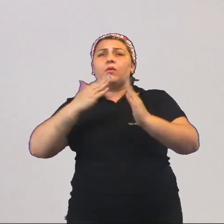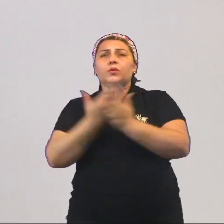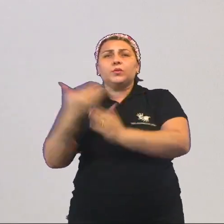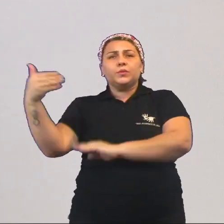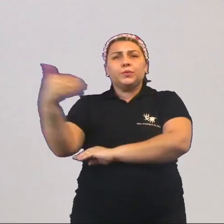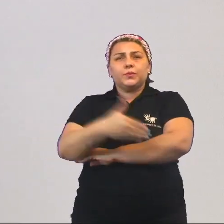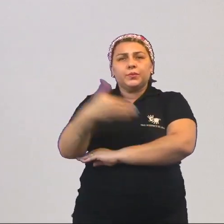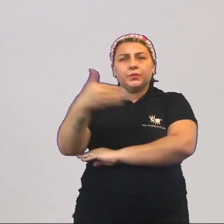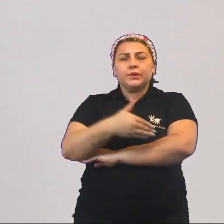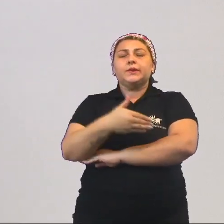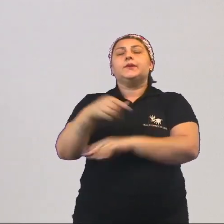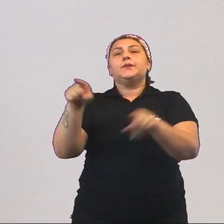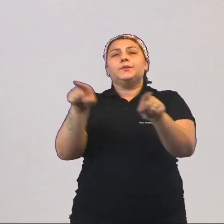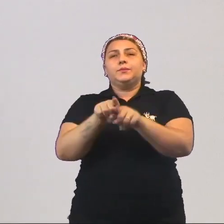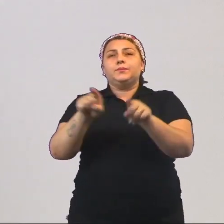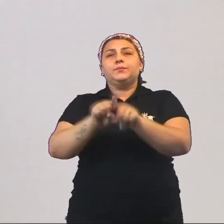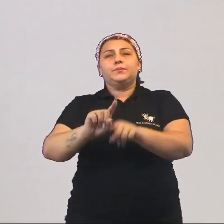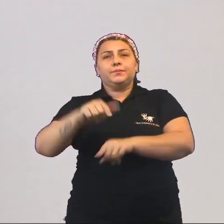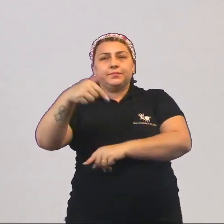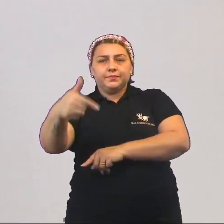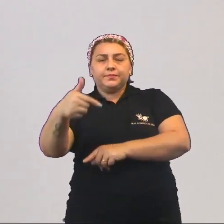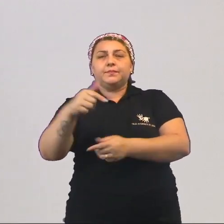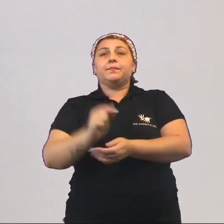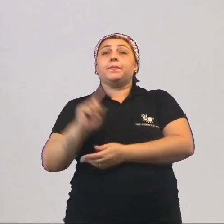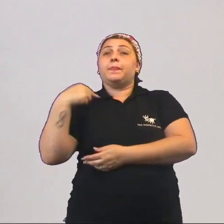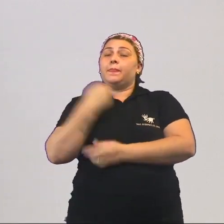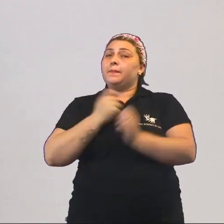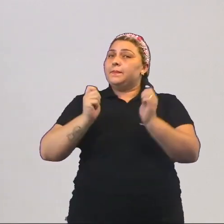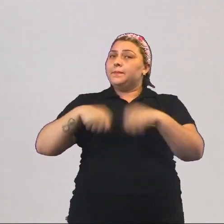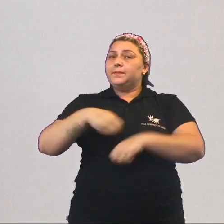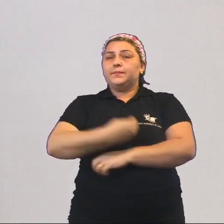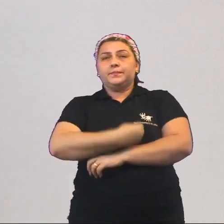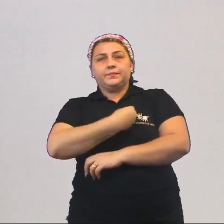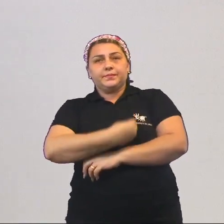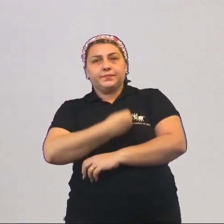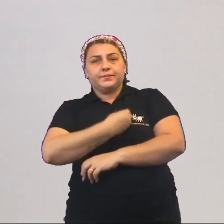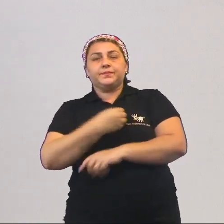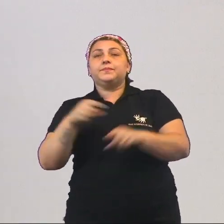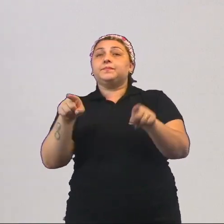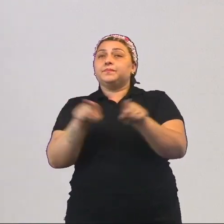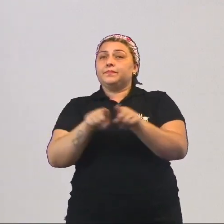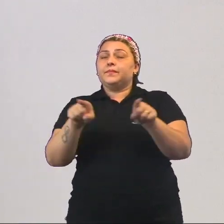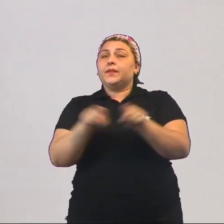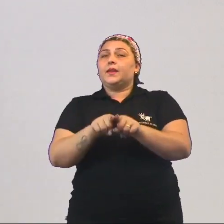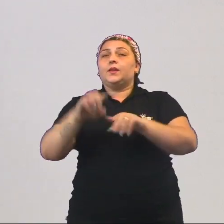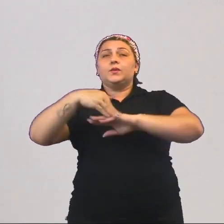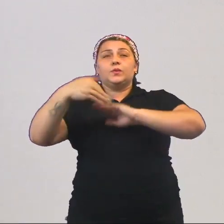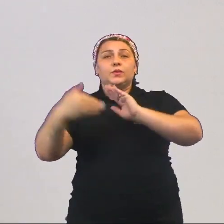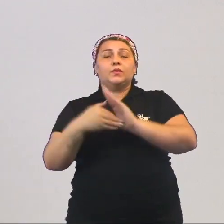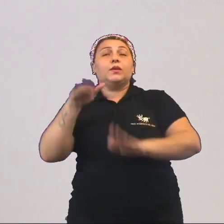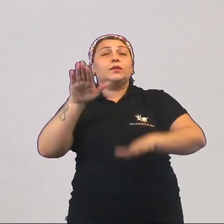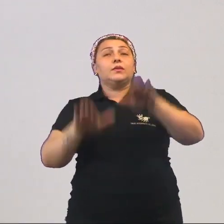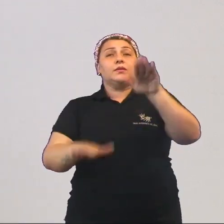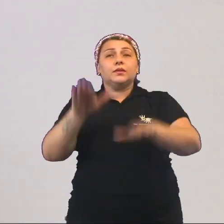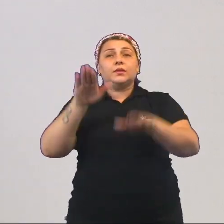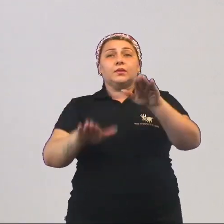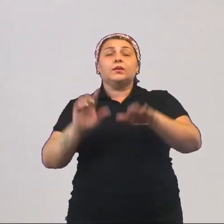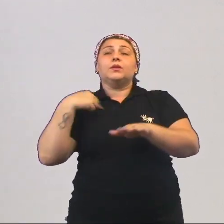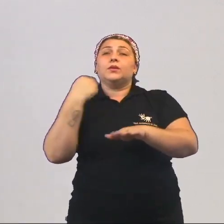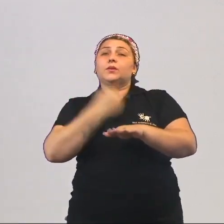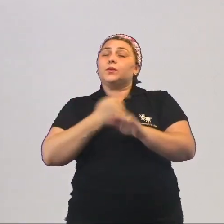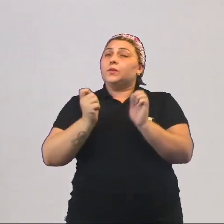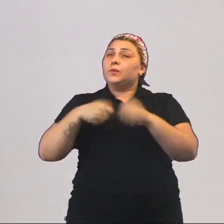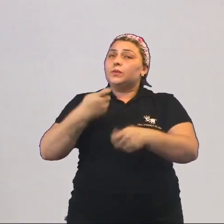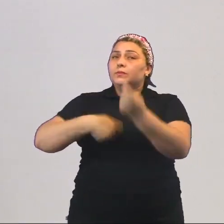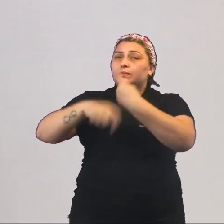frequentam? E assim sucessivamente. Então, as nossas condições de vida, elas são absolutamente determinadas pelas nossas